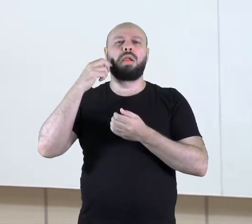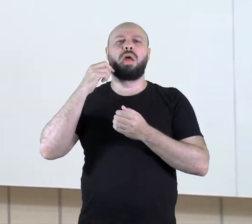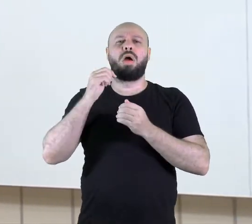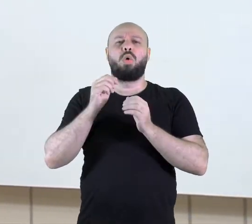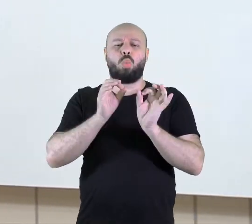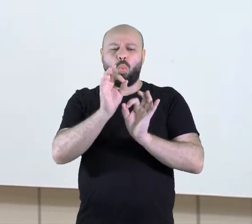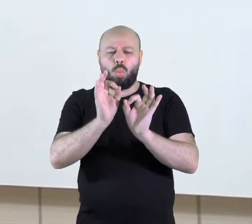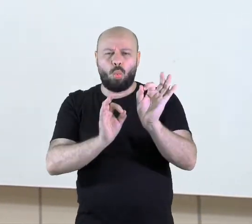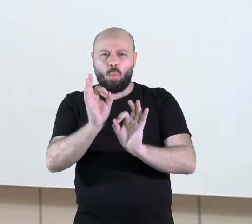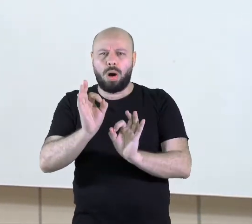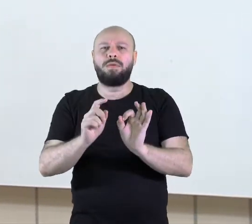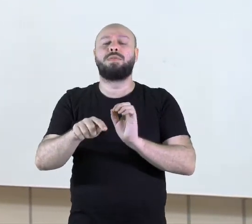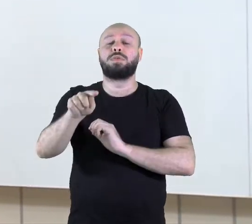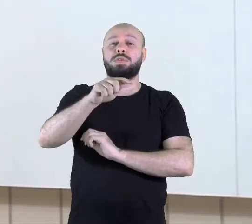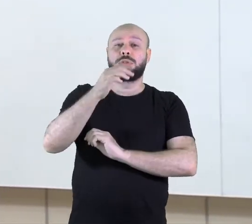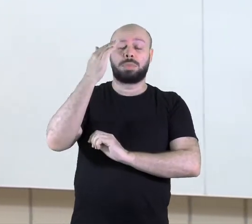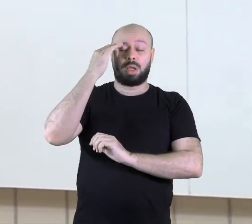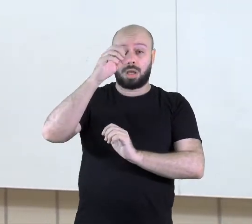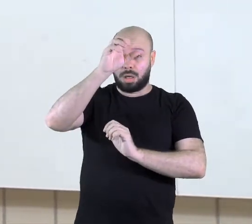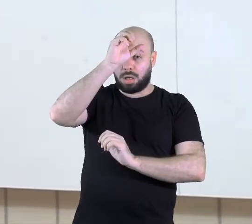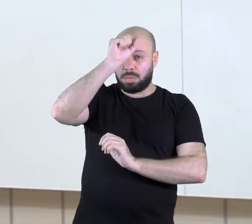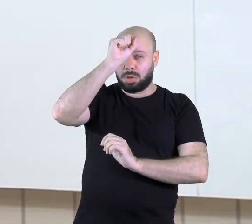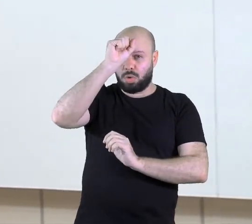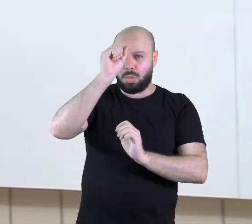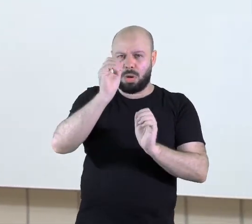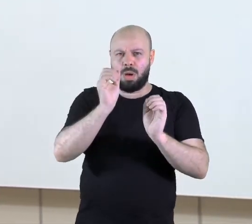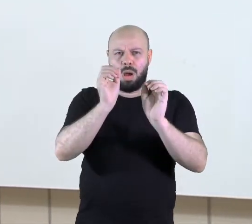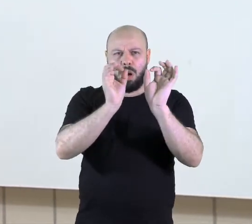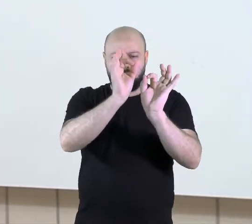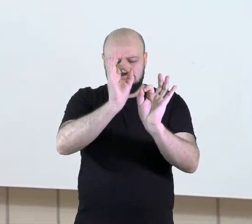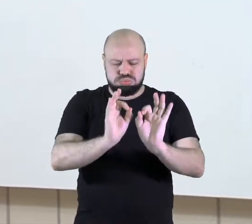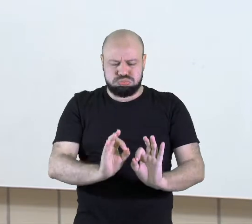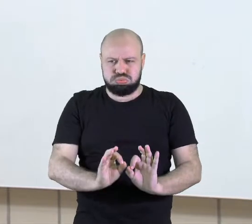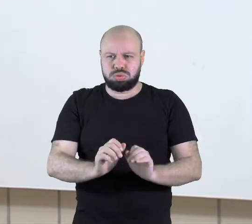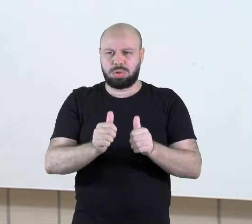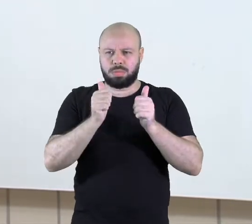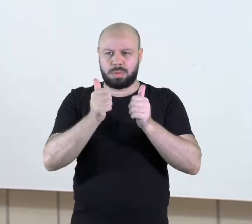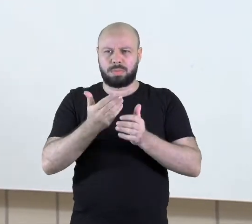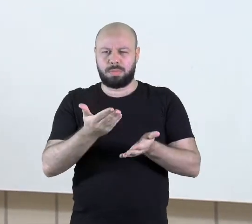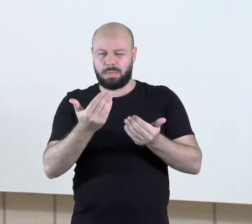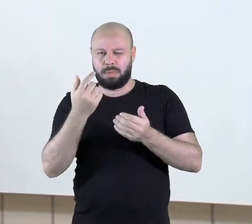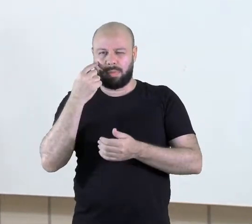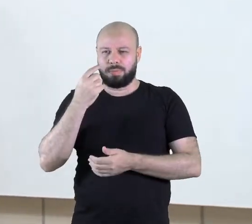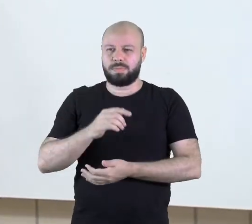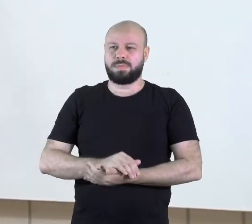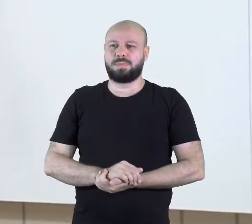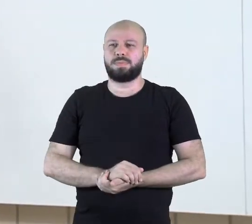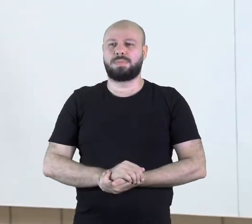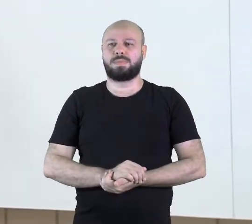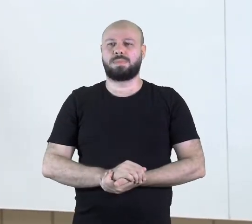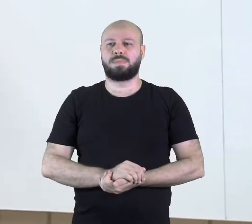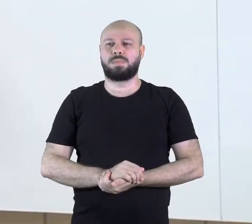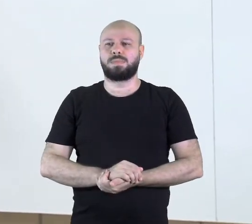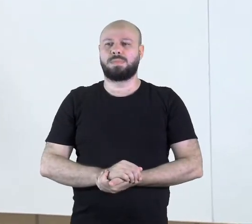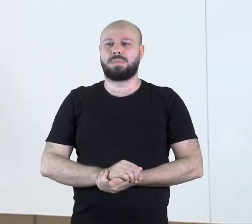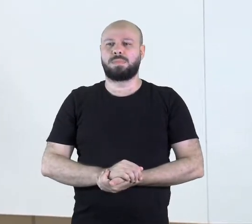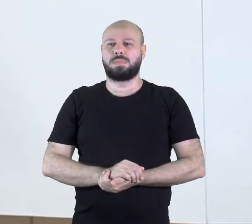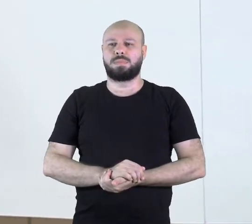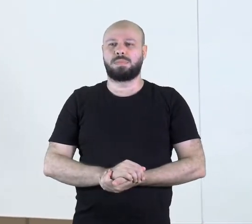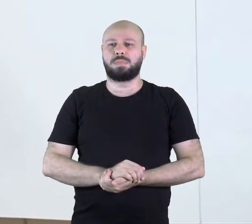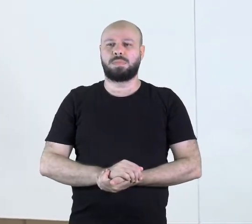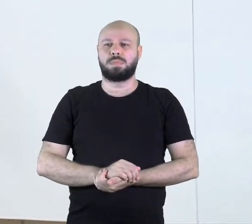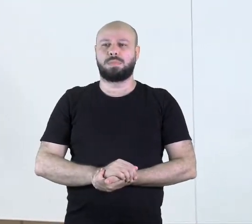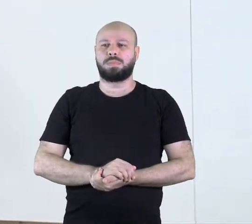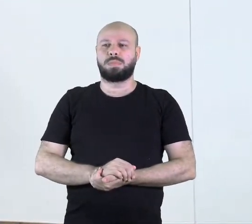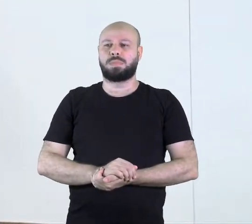para que vocês possam estar aprendendo aí. Olhe aqui esse olho. Vocês sabem que parte é